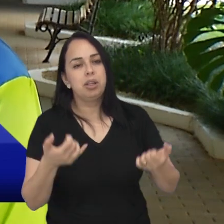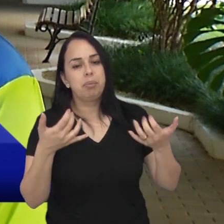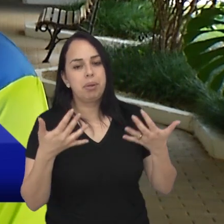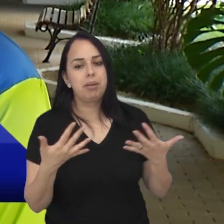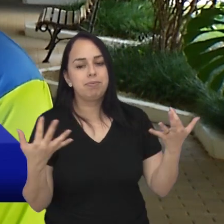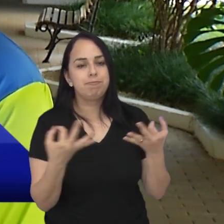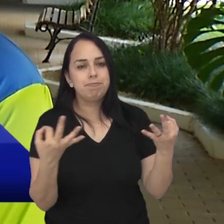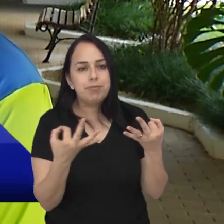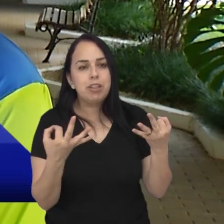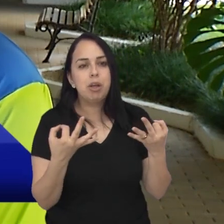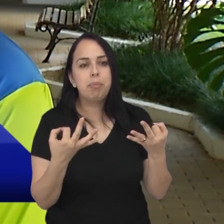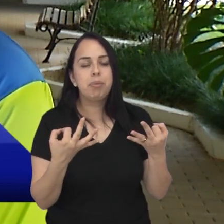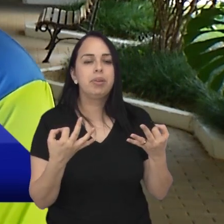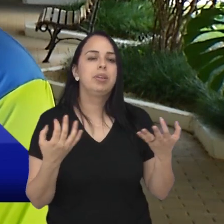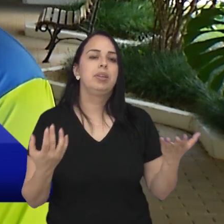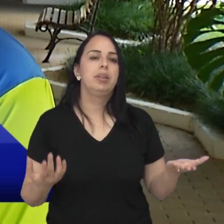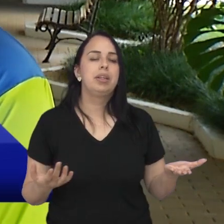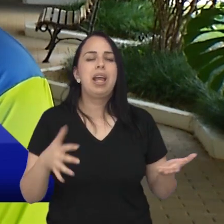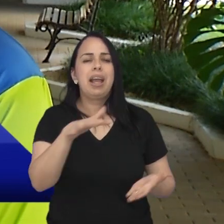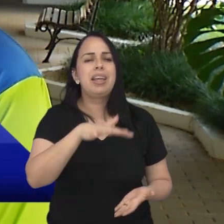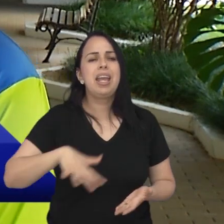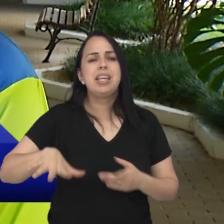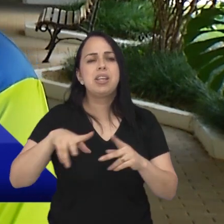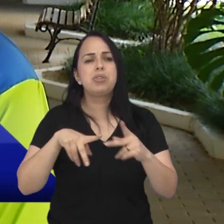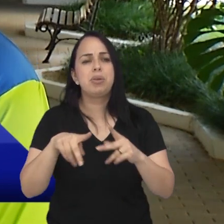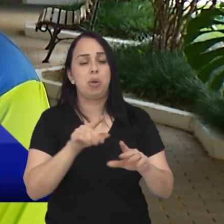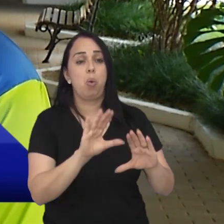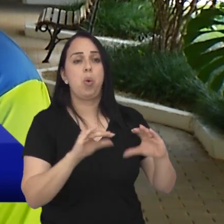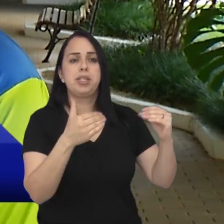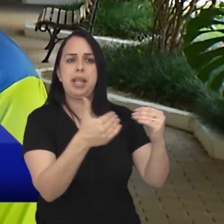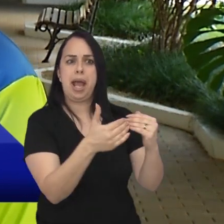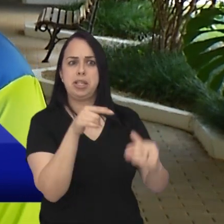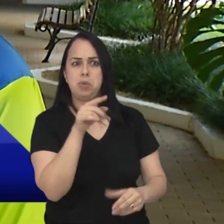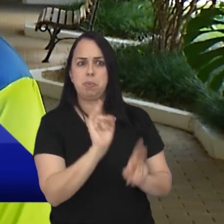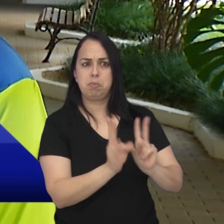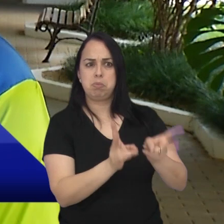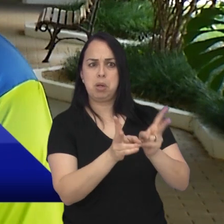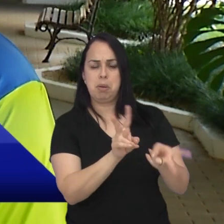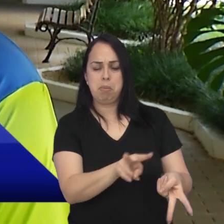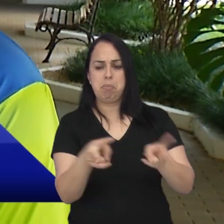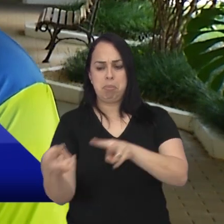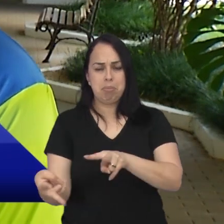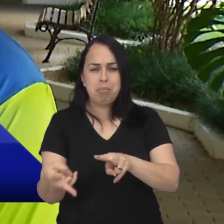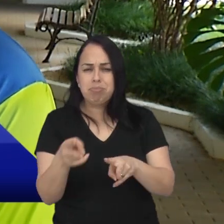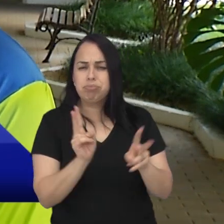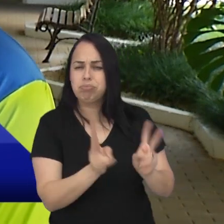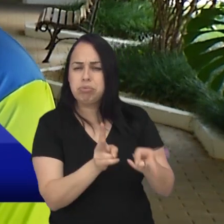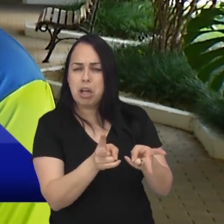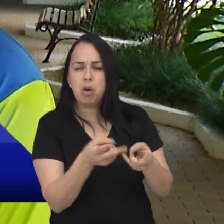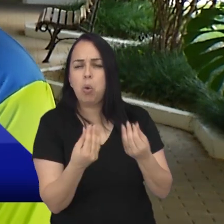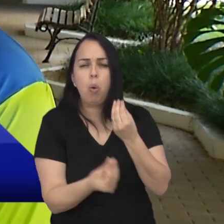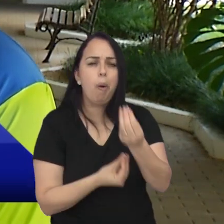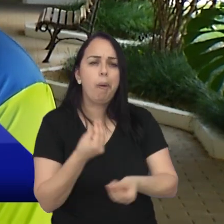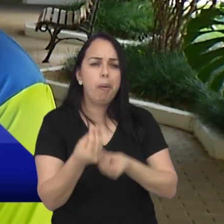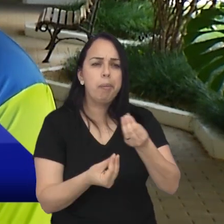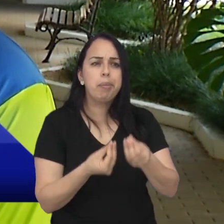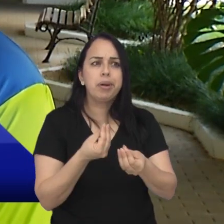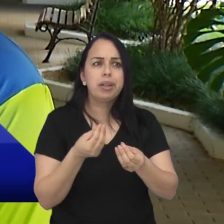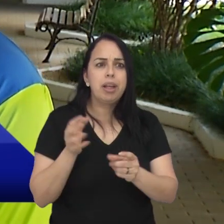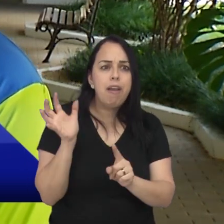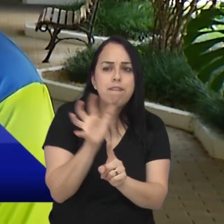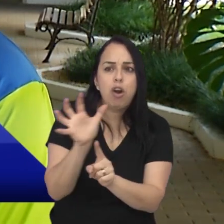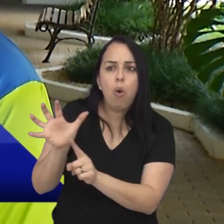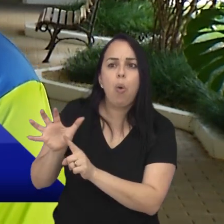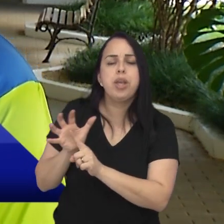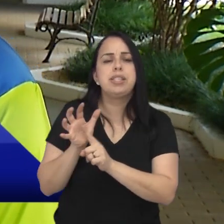falando justamente sobre o impacto também disso para a cidade, né? O estádio, ele sendo concedido para a iniciativa privada, como que isso